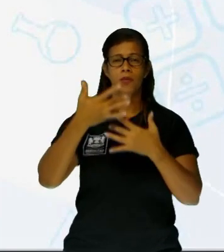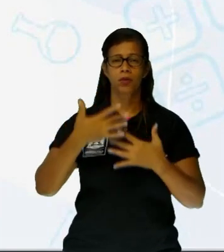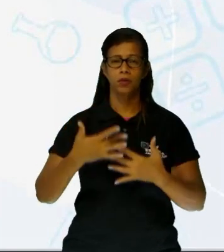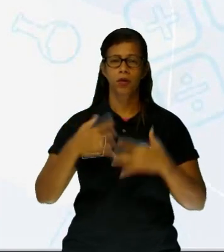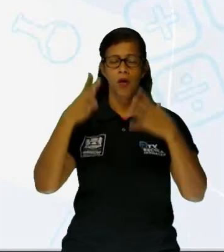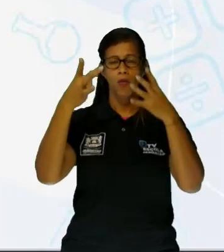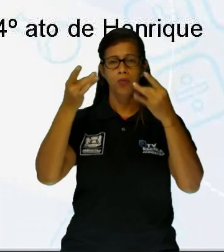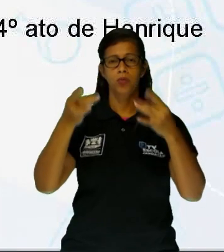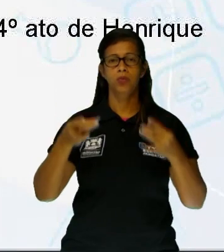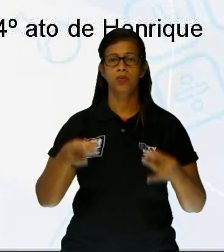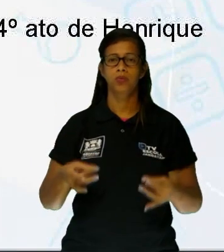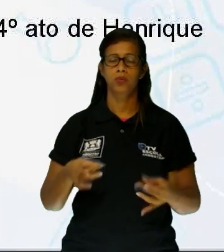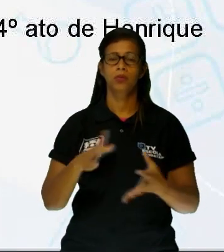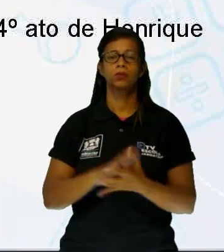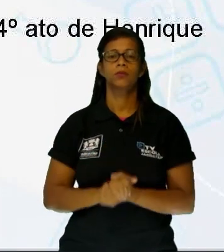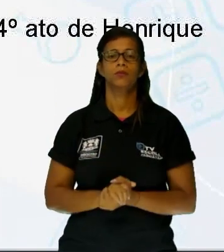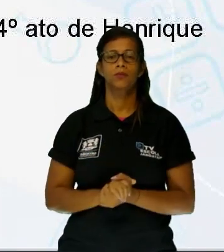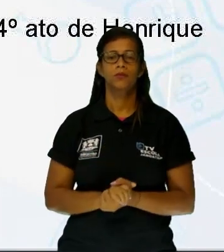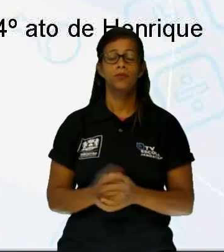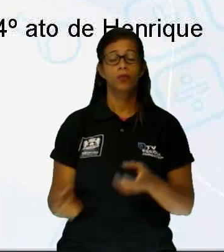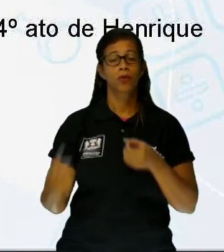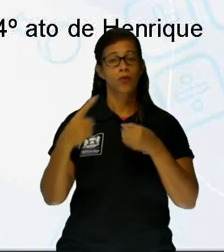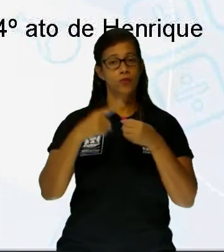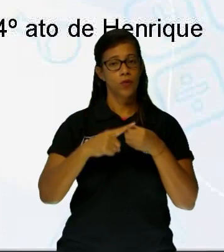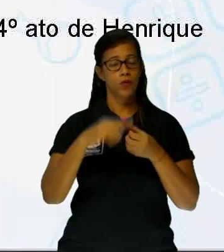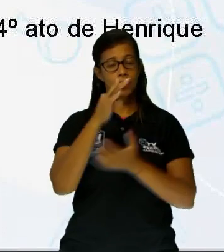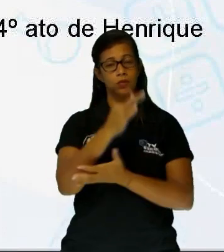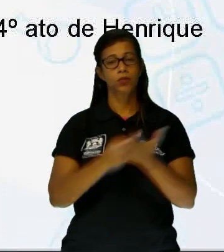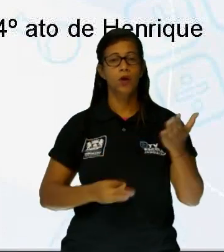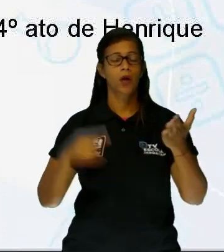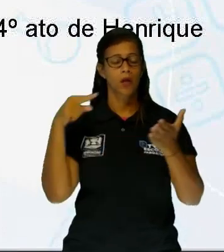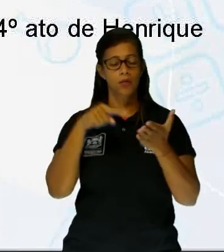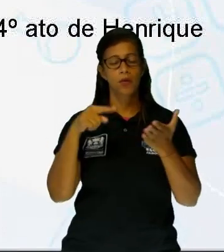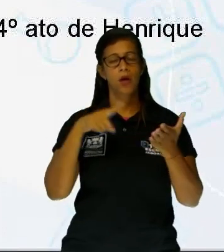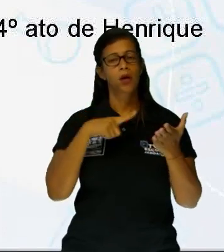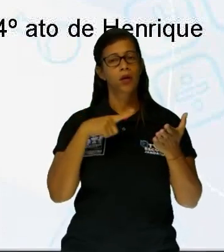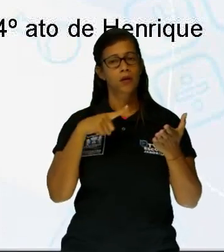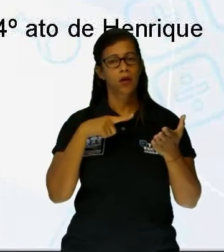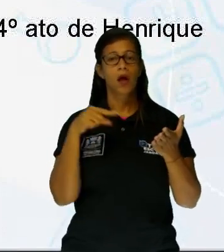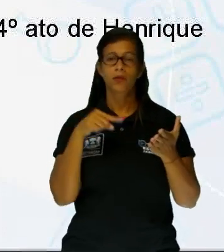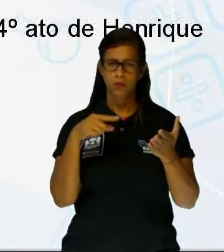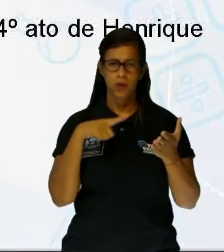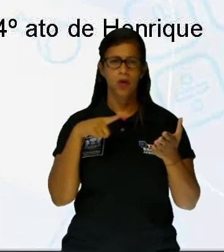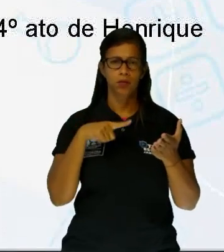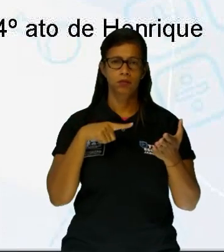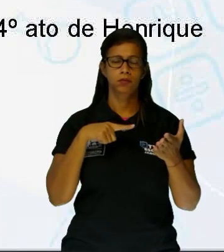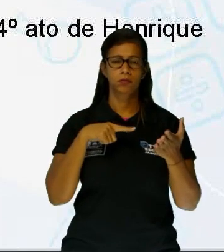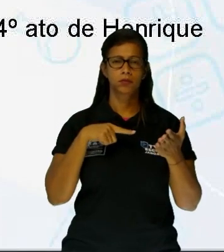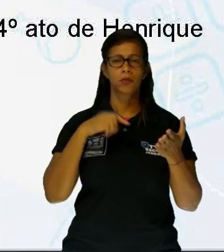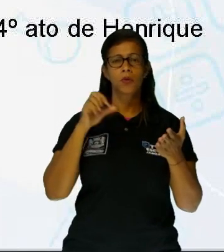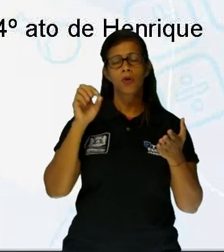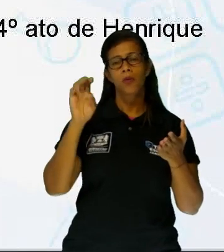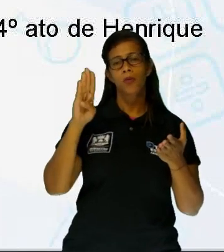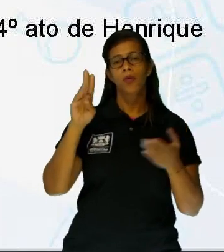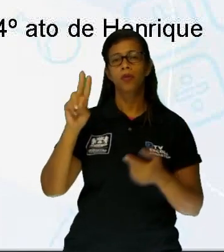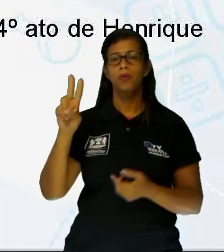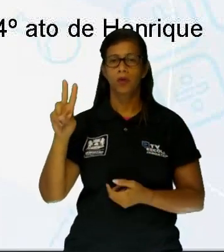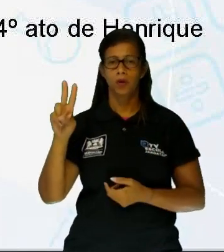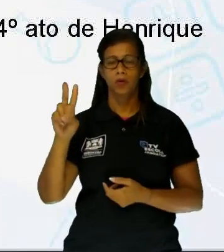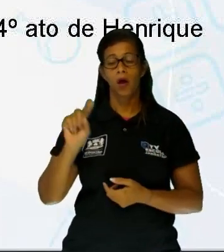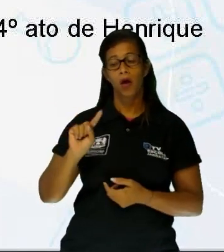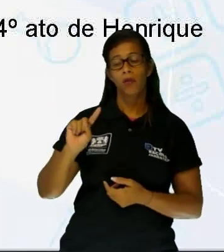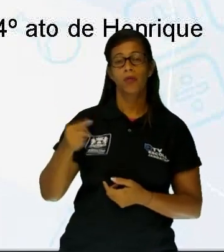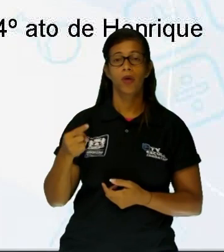para a gente identificar se alguma sim. Olha só. Boa viagem, vírgula, o principal cartão postal do